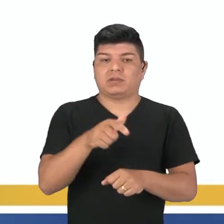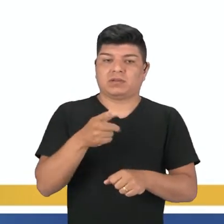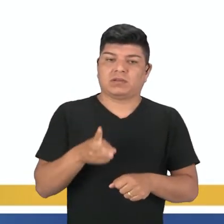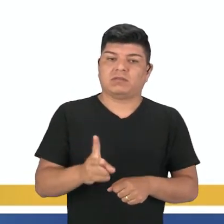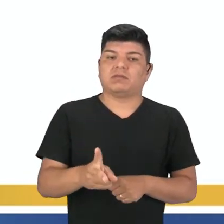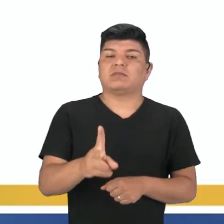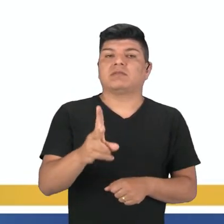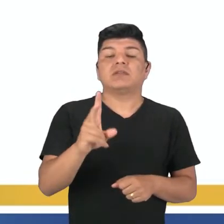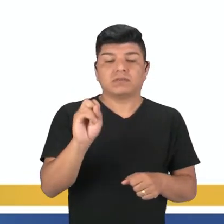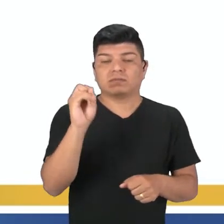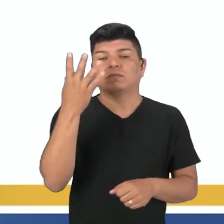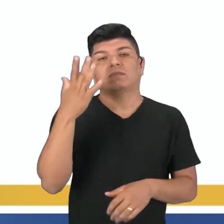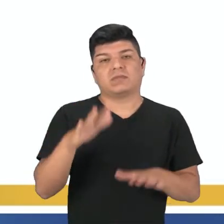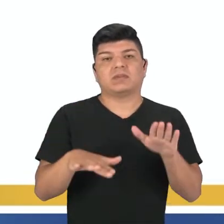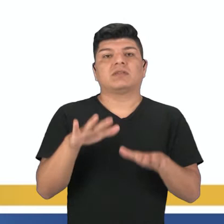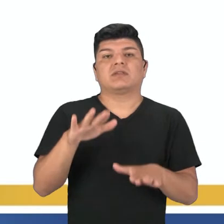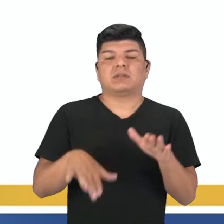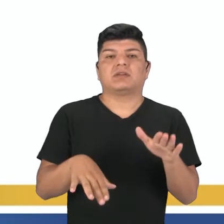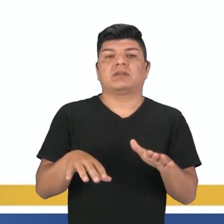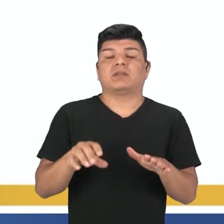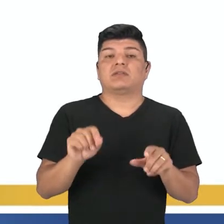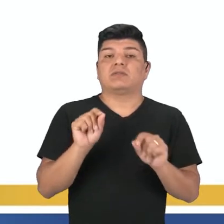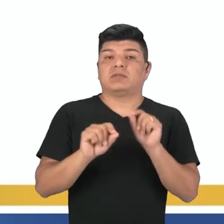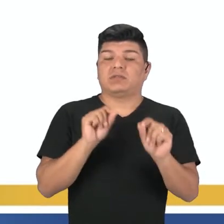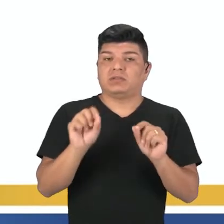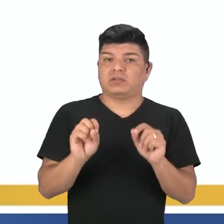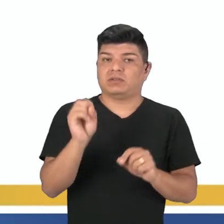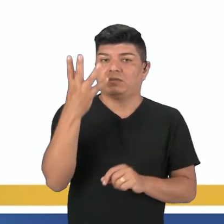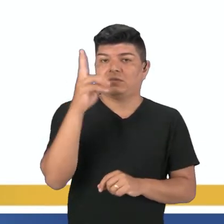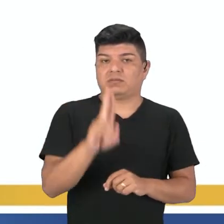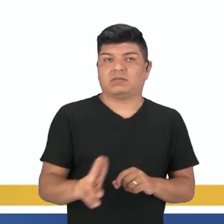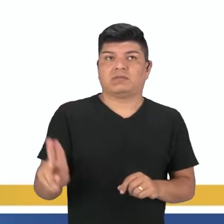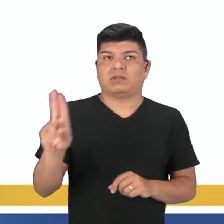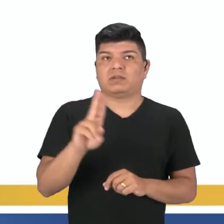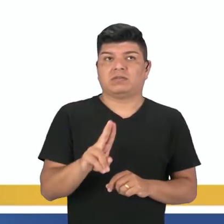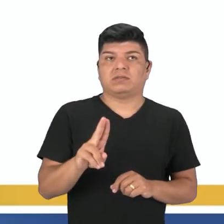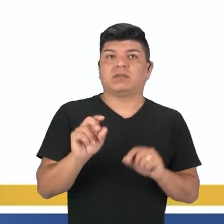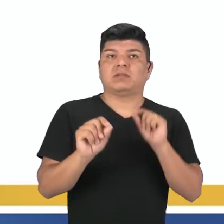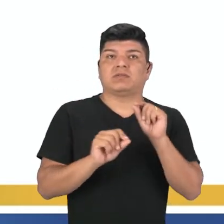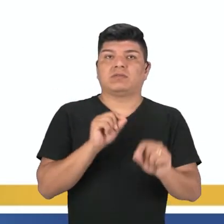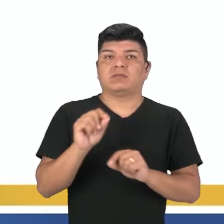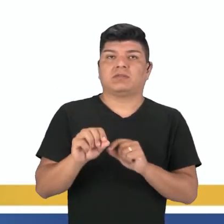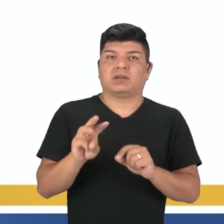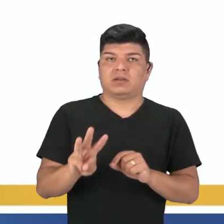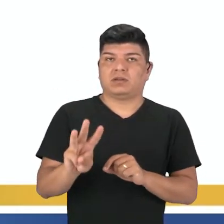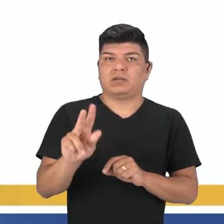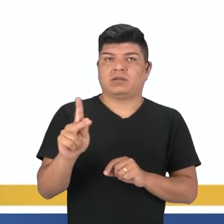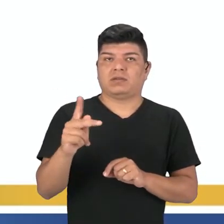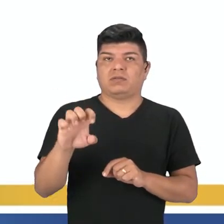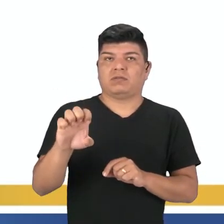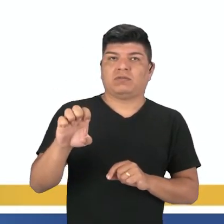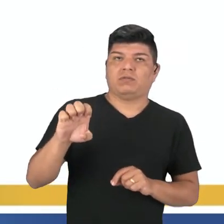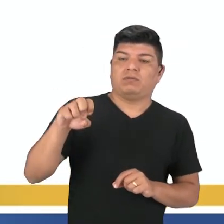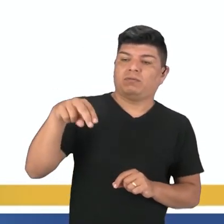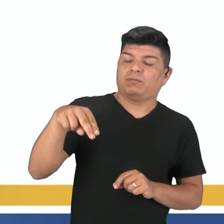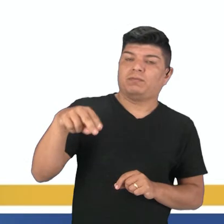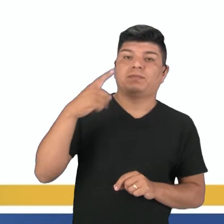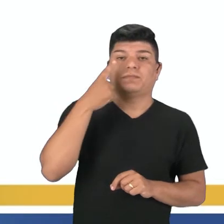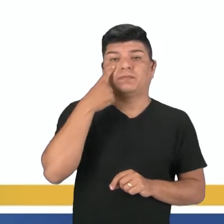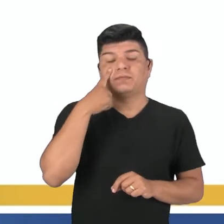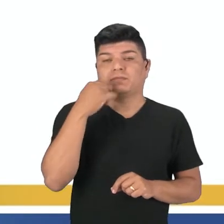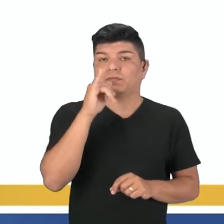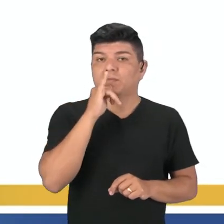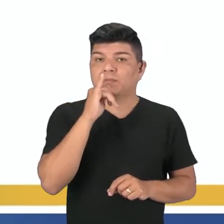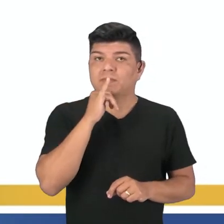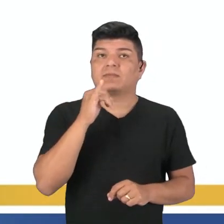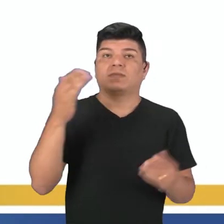progresso. Isso acontece. E aí, quando isso acontece, a gente vai usar when para juntar essas duas ações, certo? Observem os